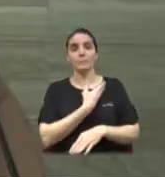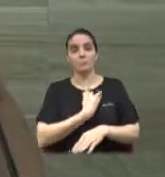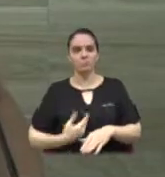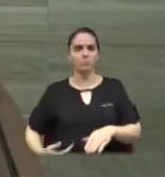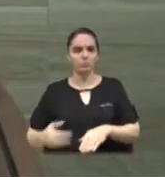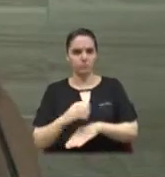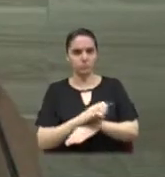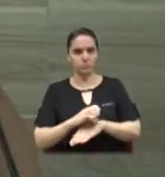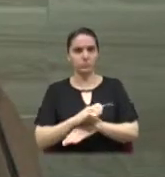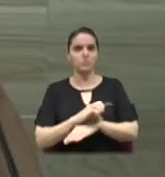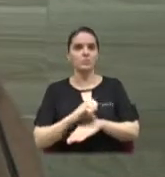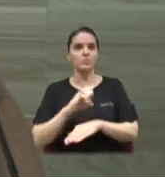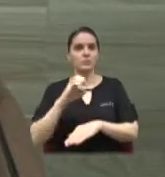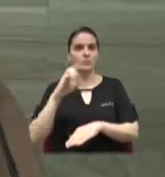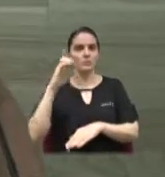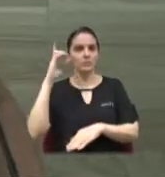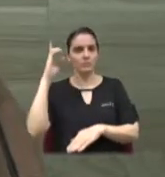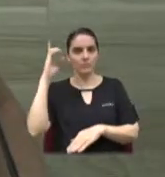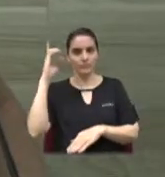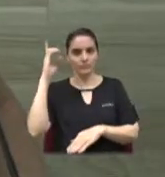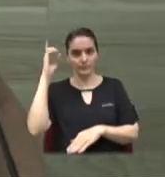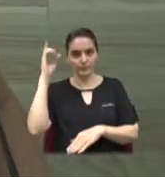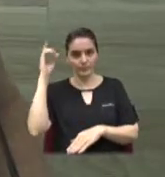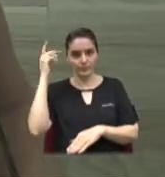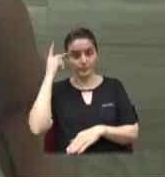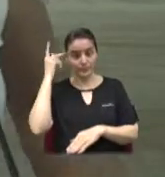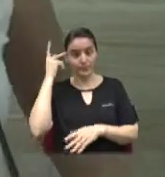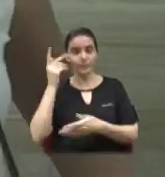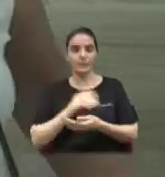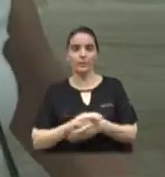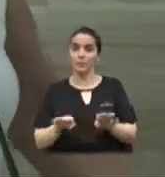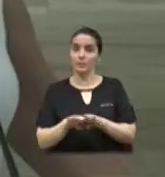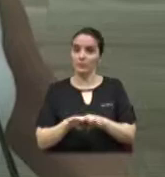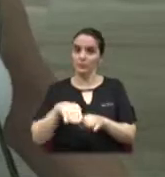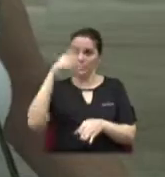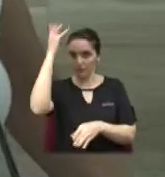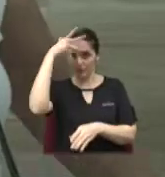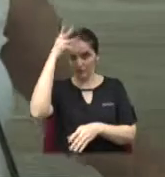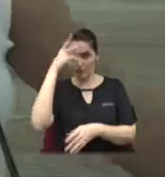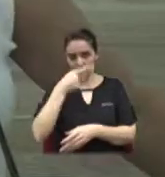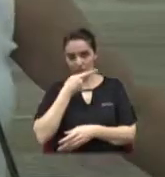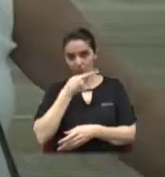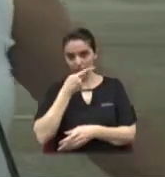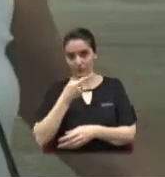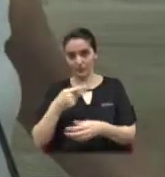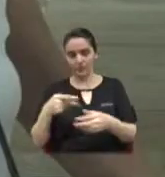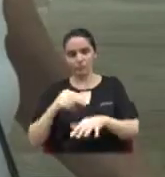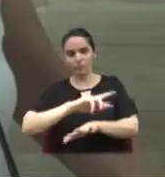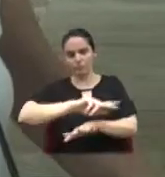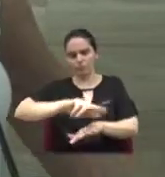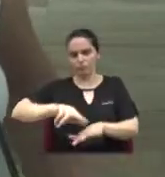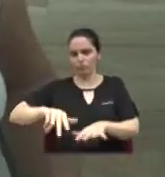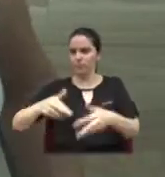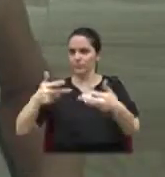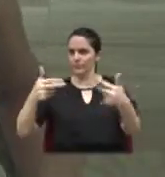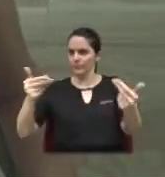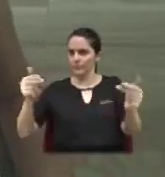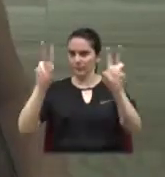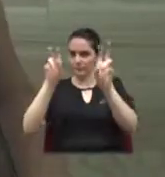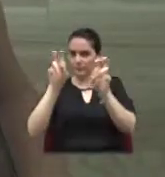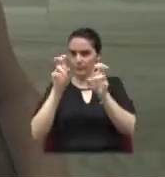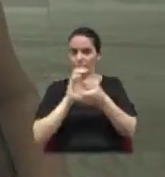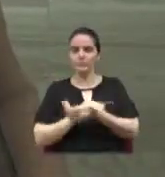que tome providências e aqui também falo de outros assuntos. Poderíamos aproveitar